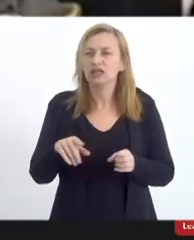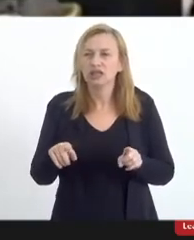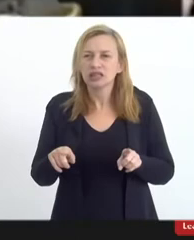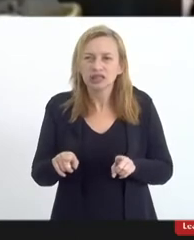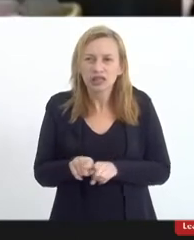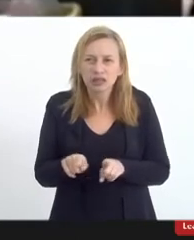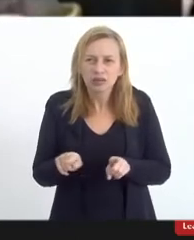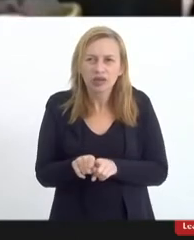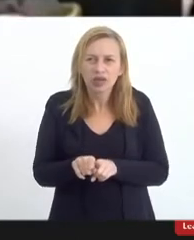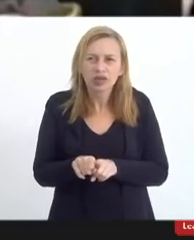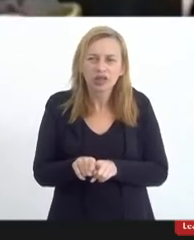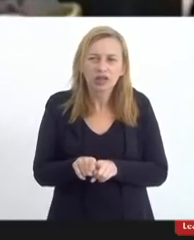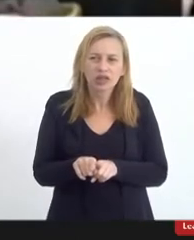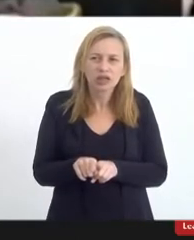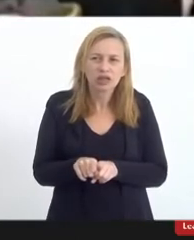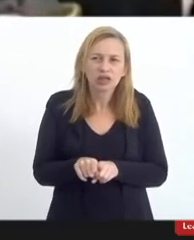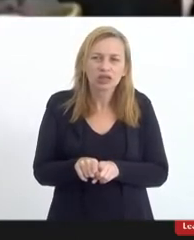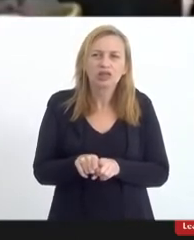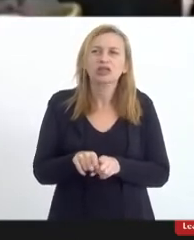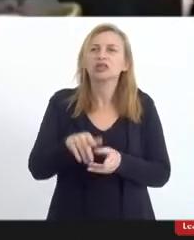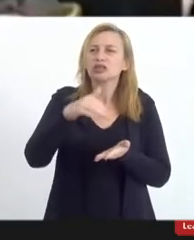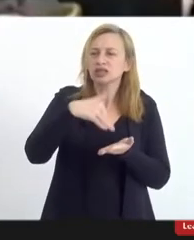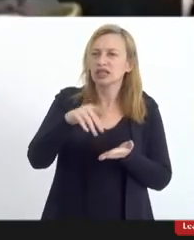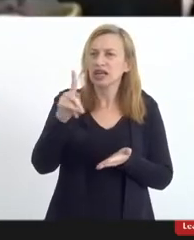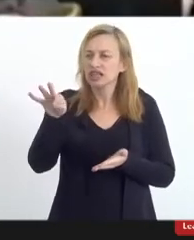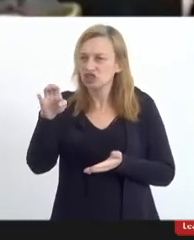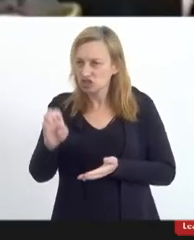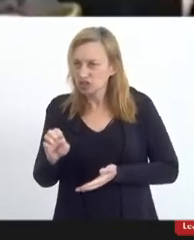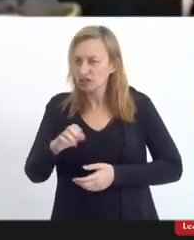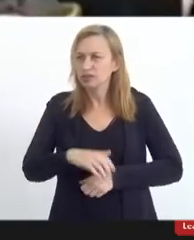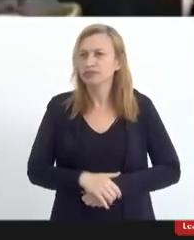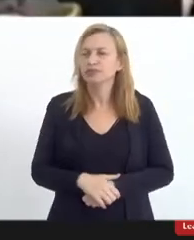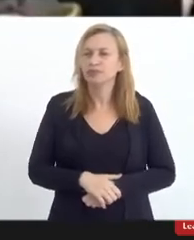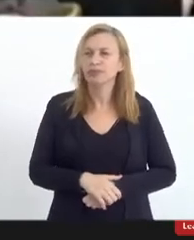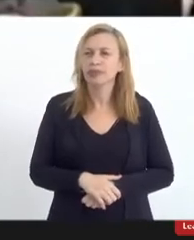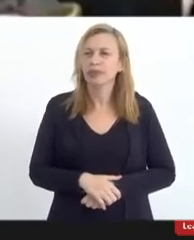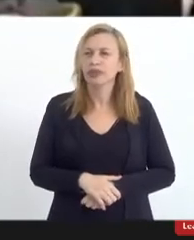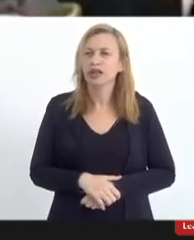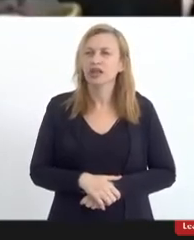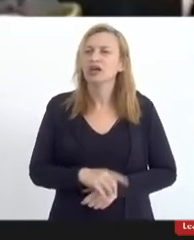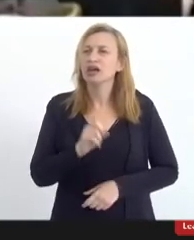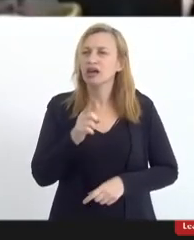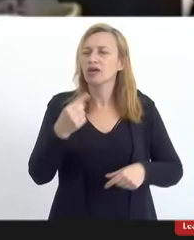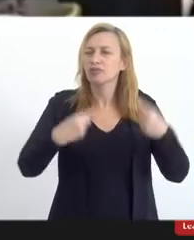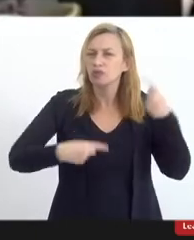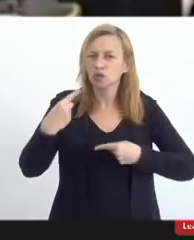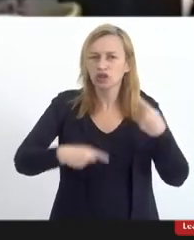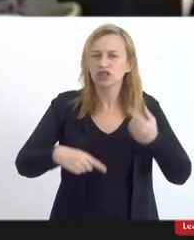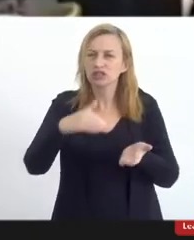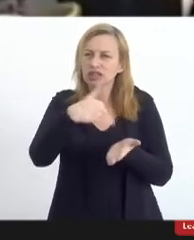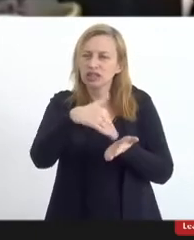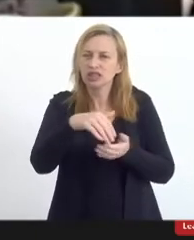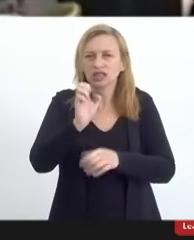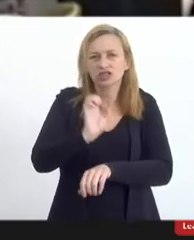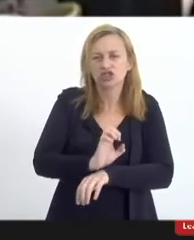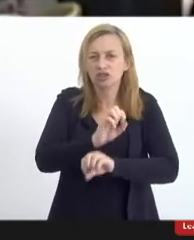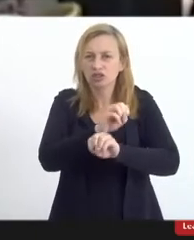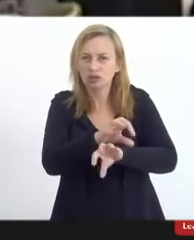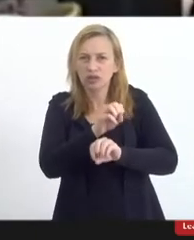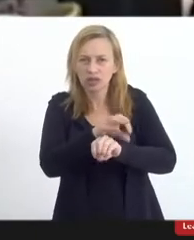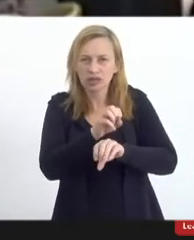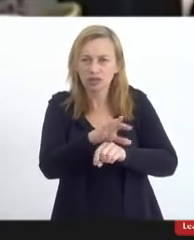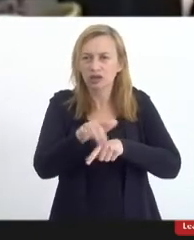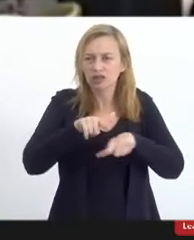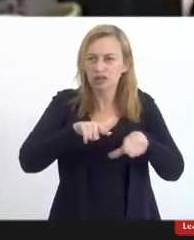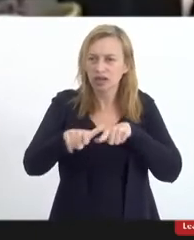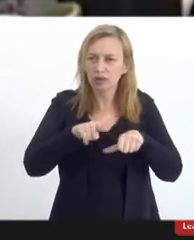subsecretária Joíza Rangel e do secretário Alexandre, que essa é a política da Secretaria de Estado de Educação, esse